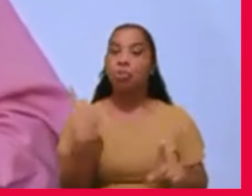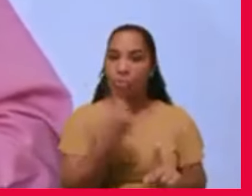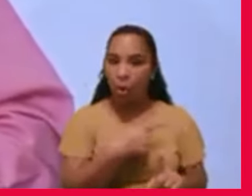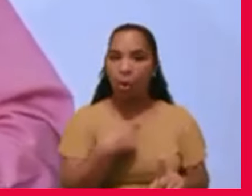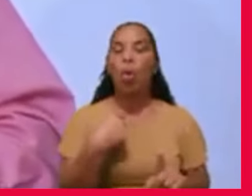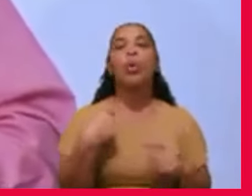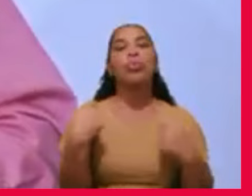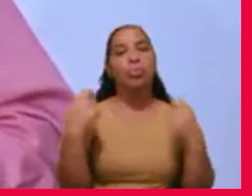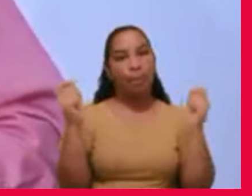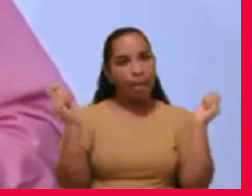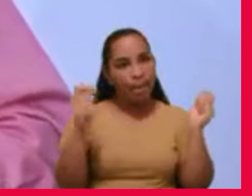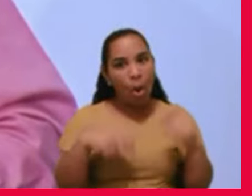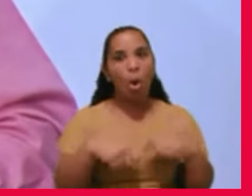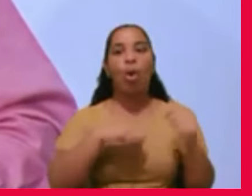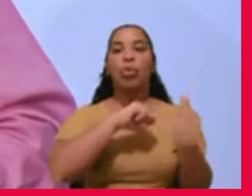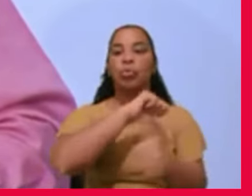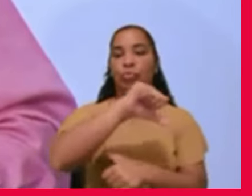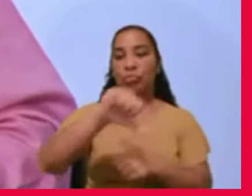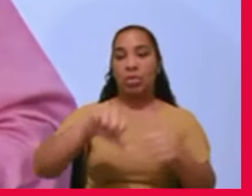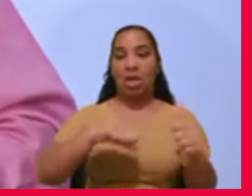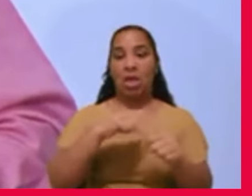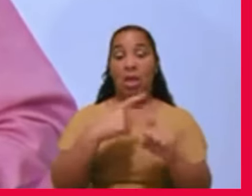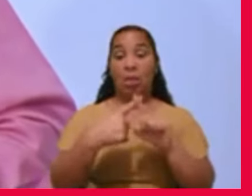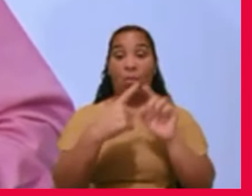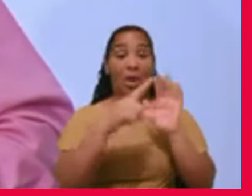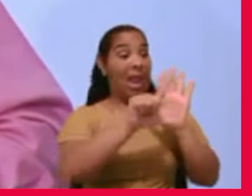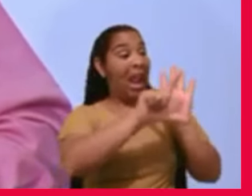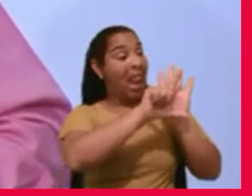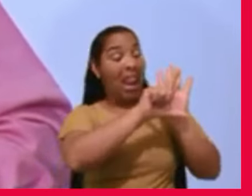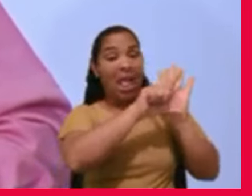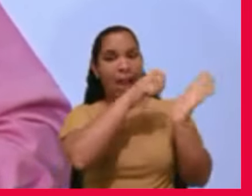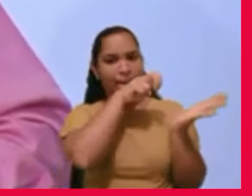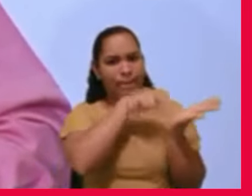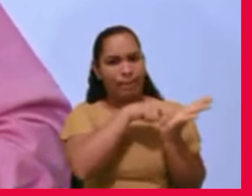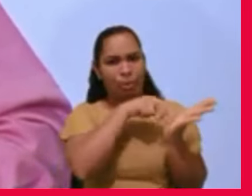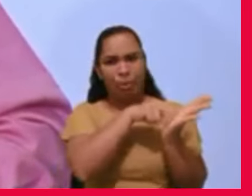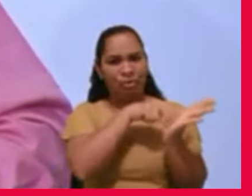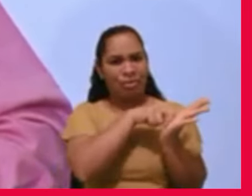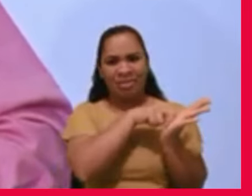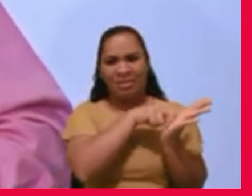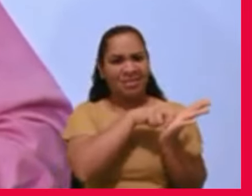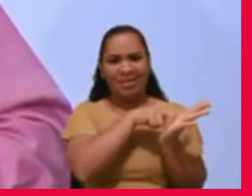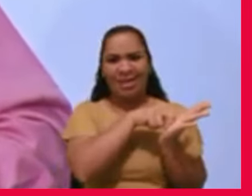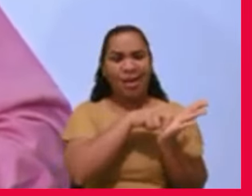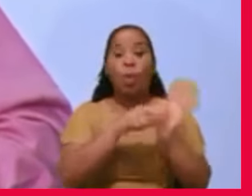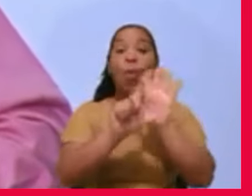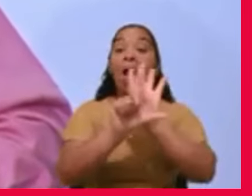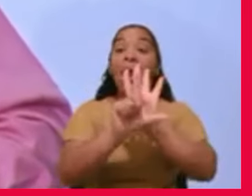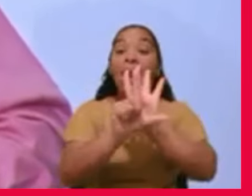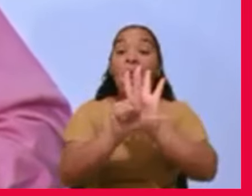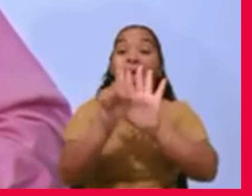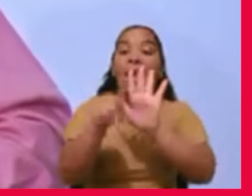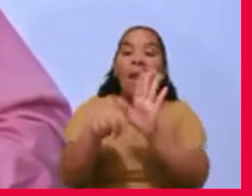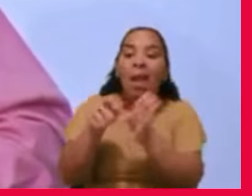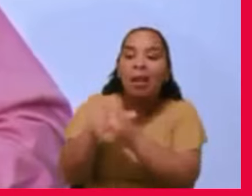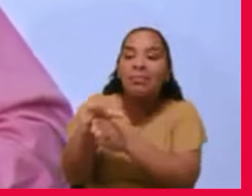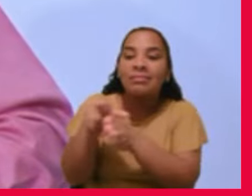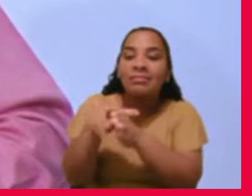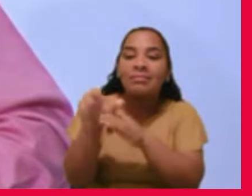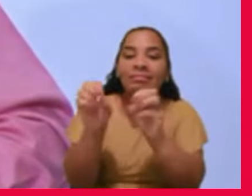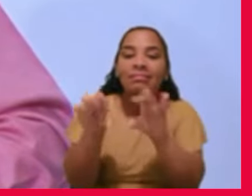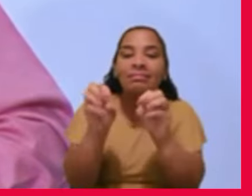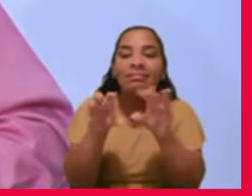as leis não são punitivas, são educativas. É uma diferença muito